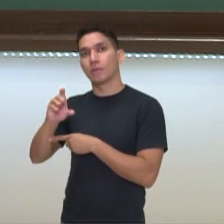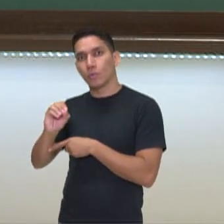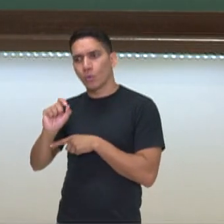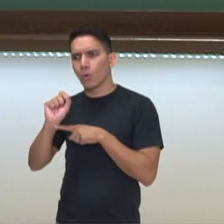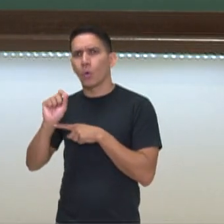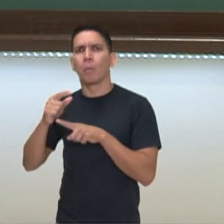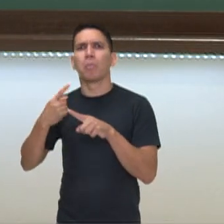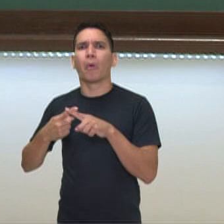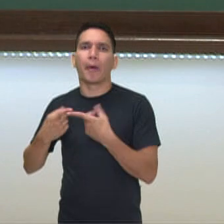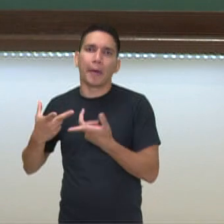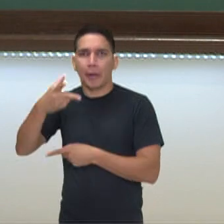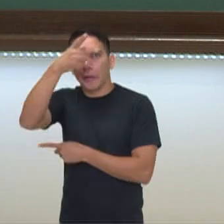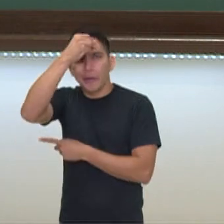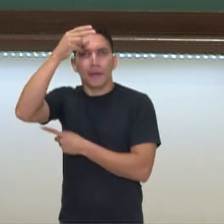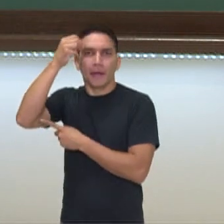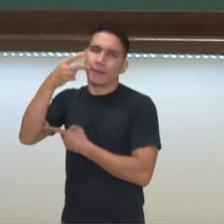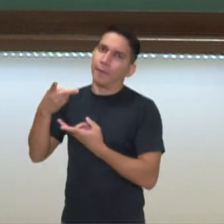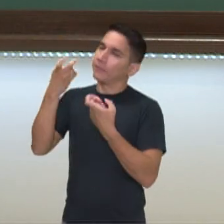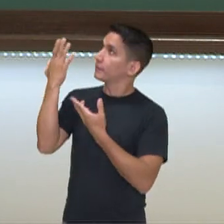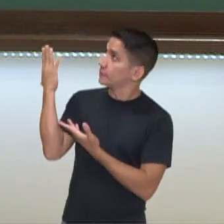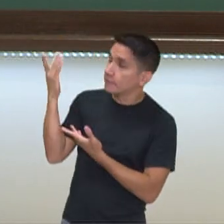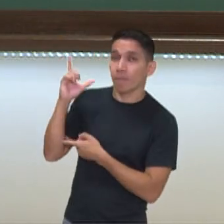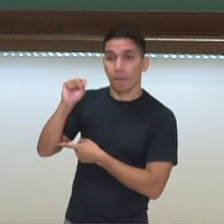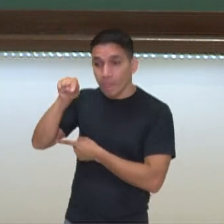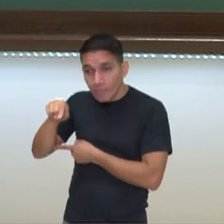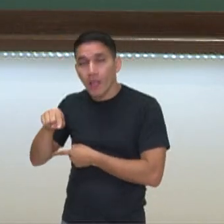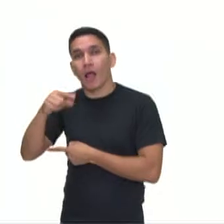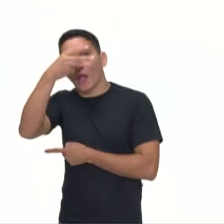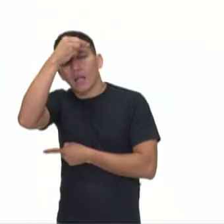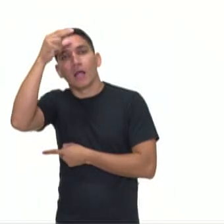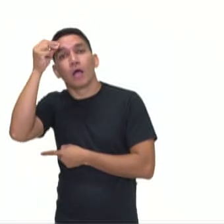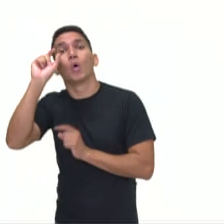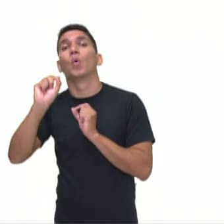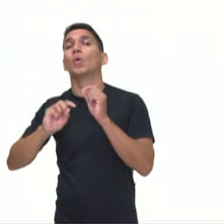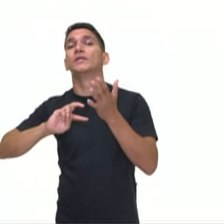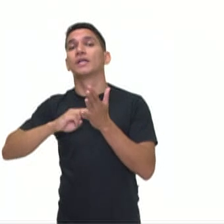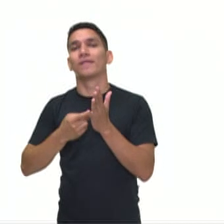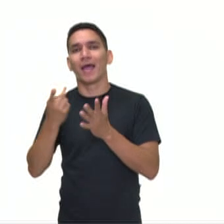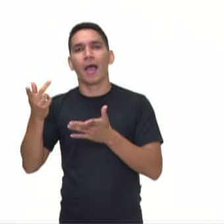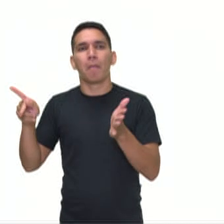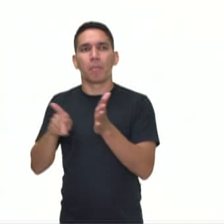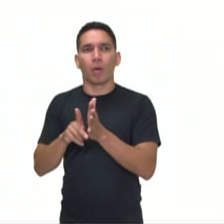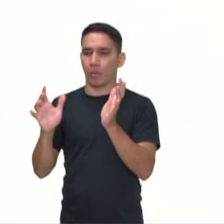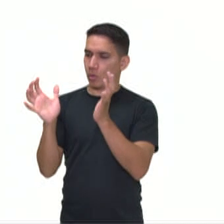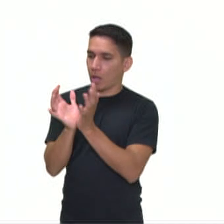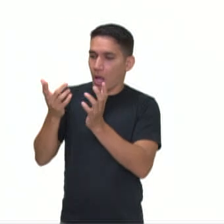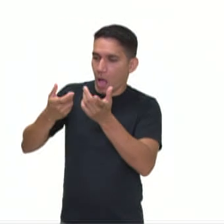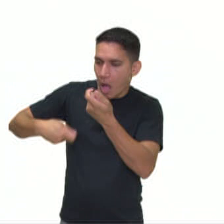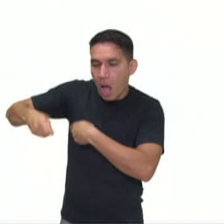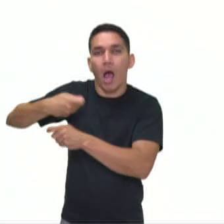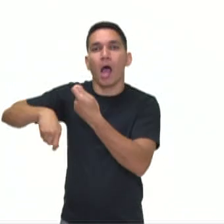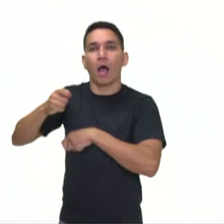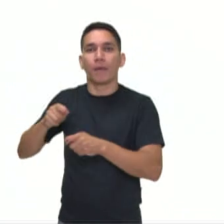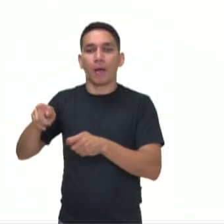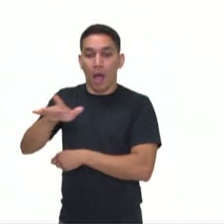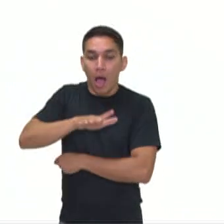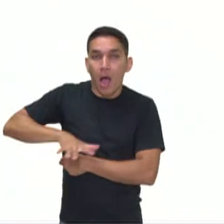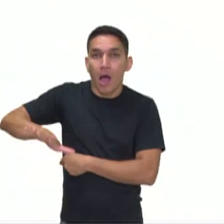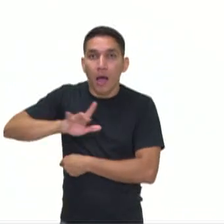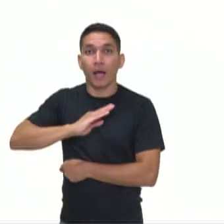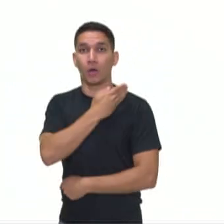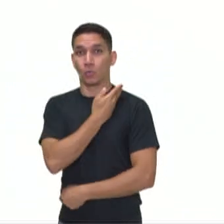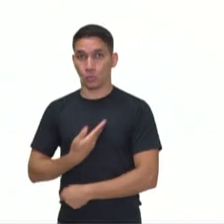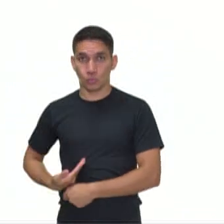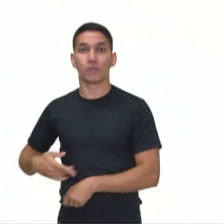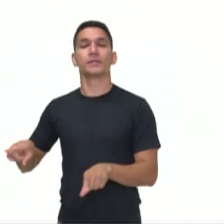pois município, conforme você pode ver na tela, compreende o que? Uma divisão administrativa do território e possui governo